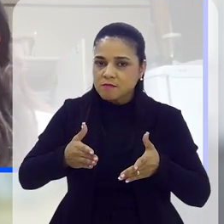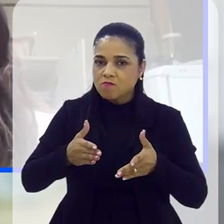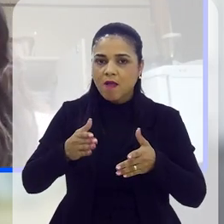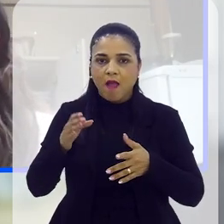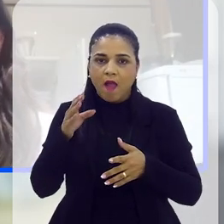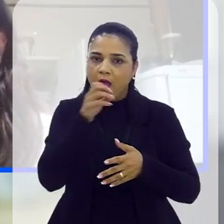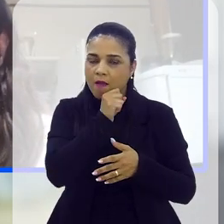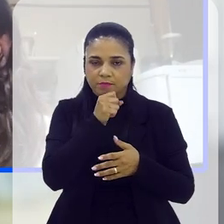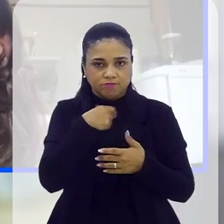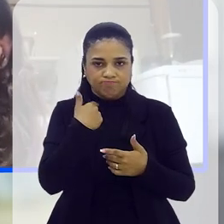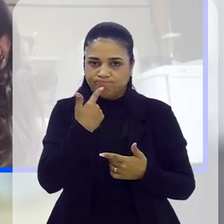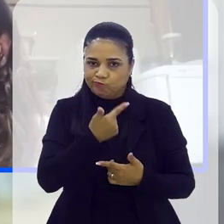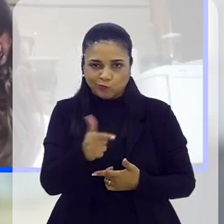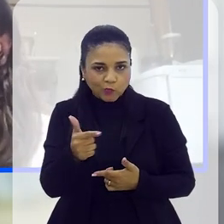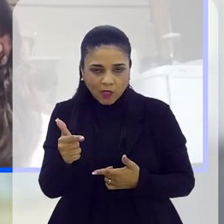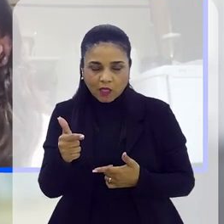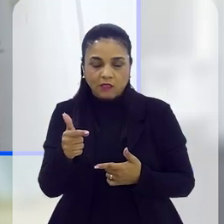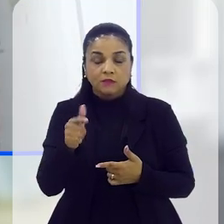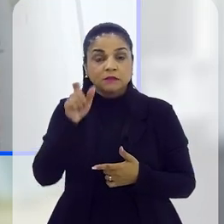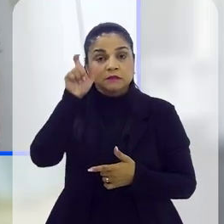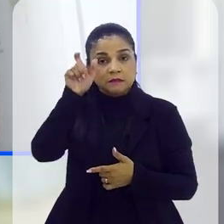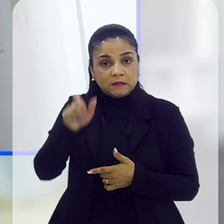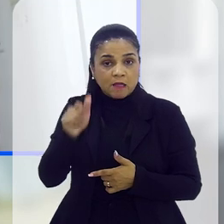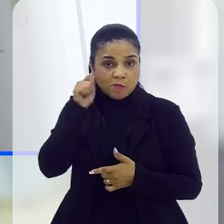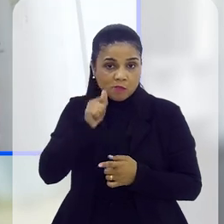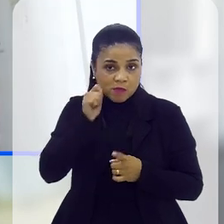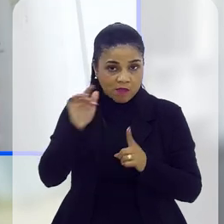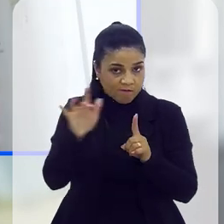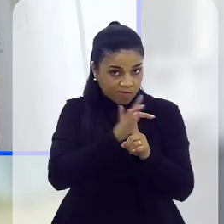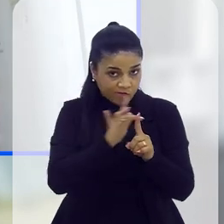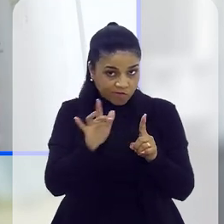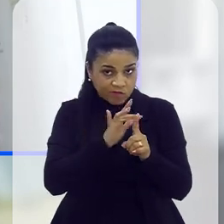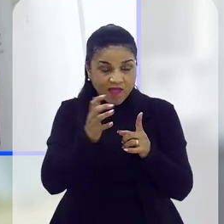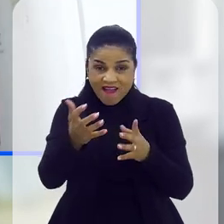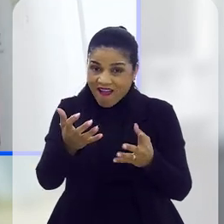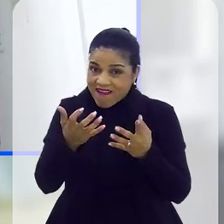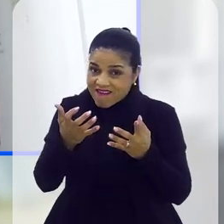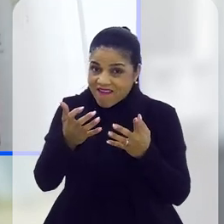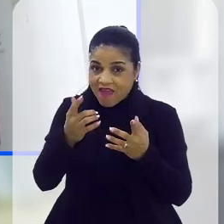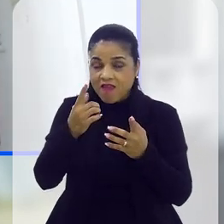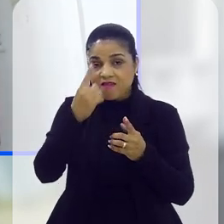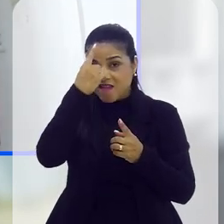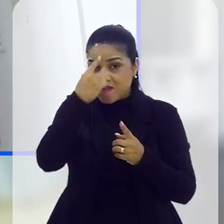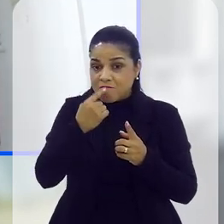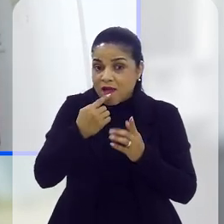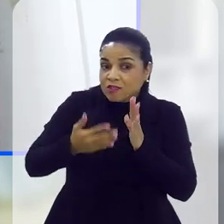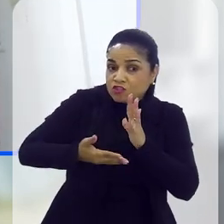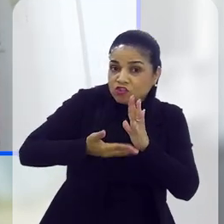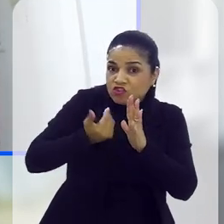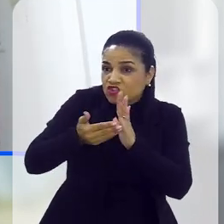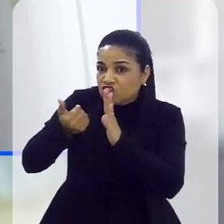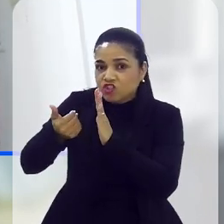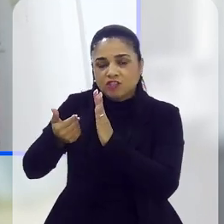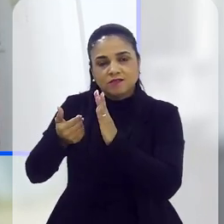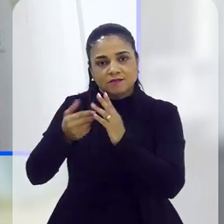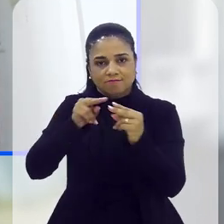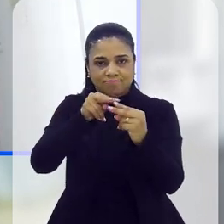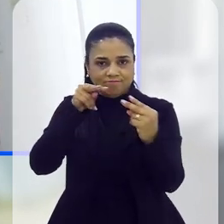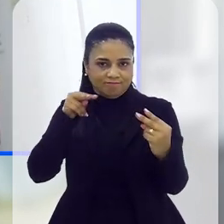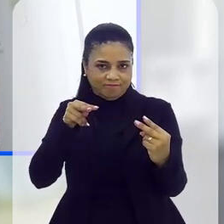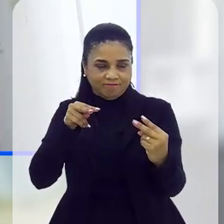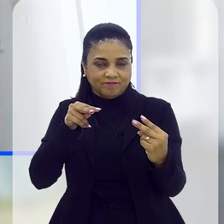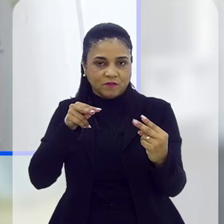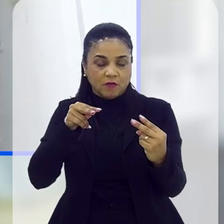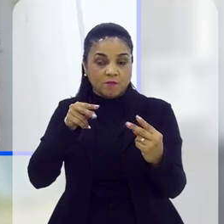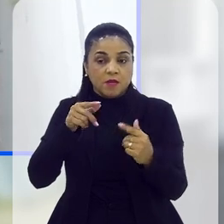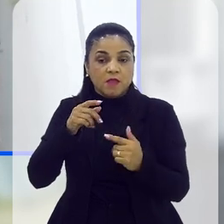determinada nesse sentido de forma rápida. Então, porque a mulher, a vítima quer, o que ela quer muito é que isso seja retirado, que